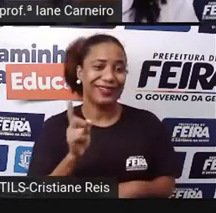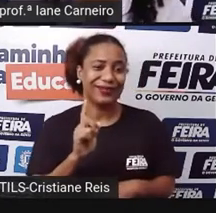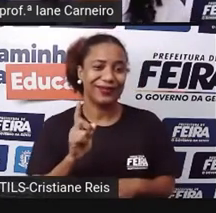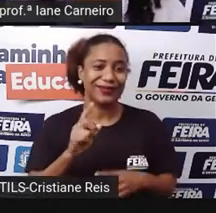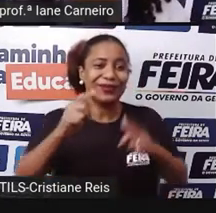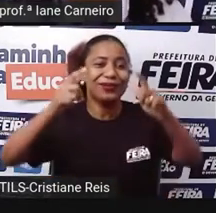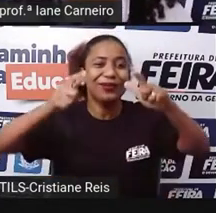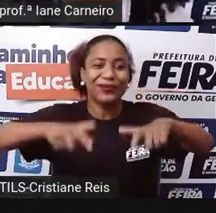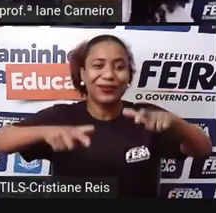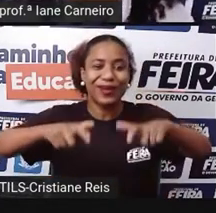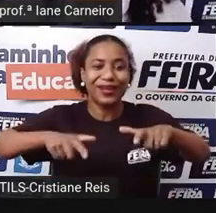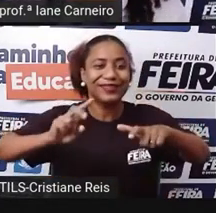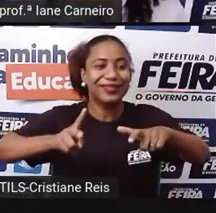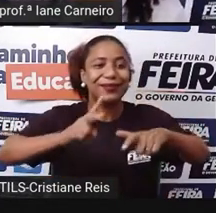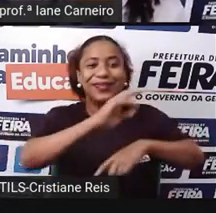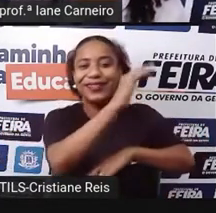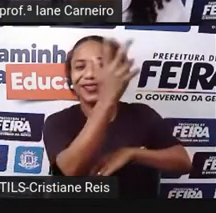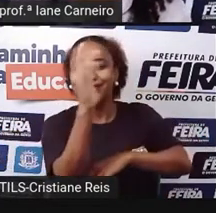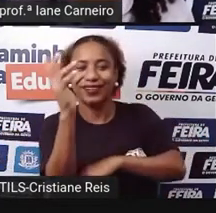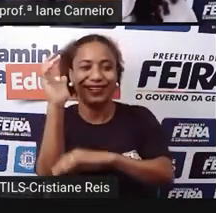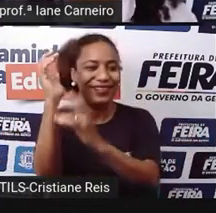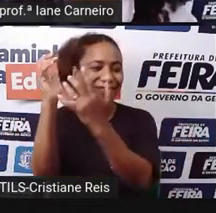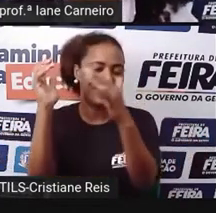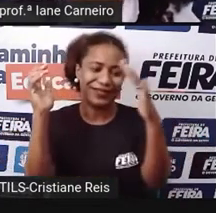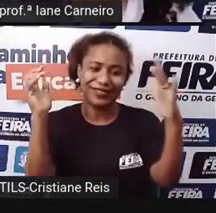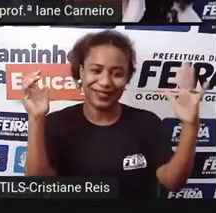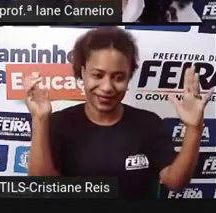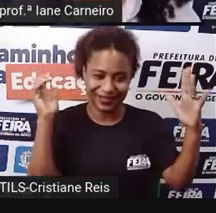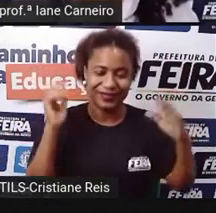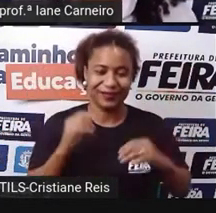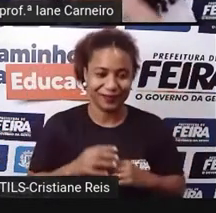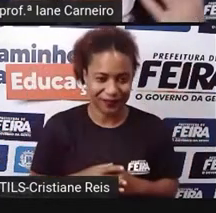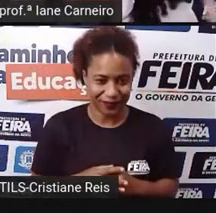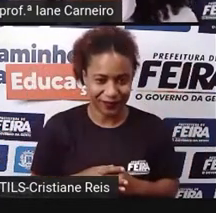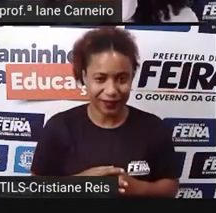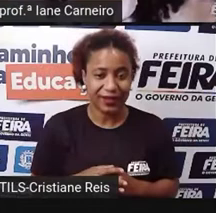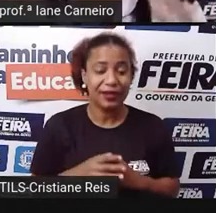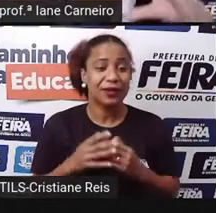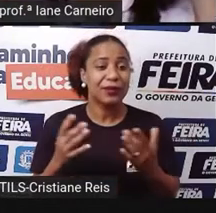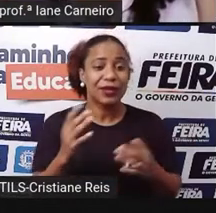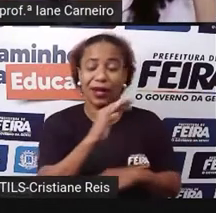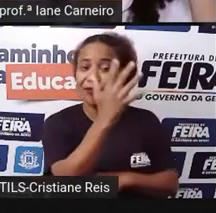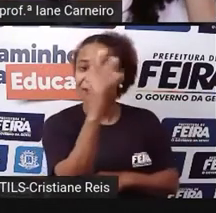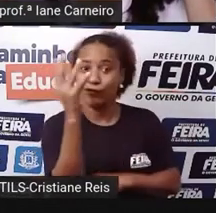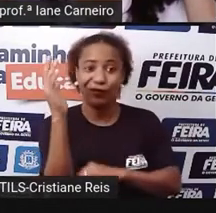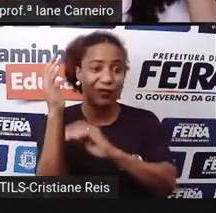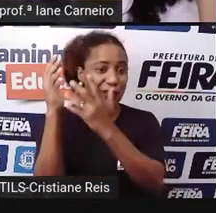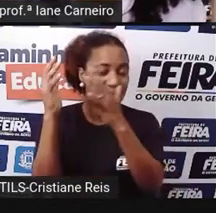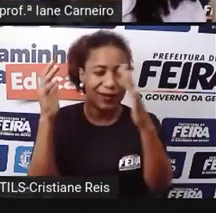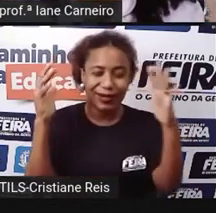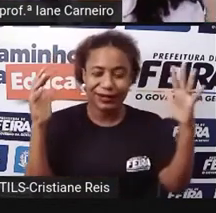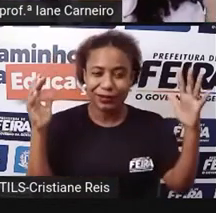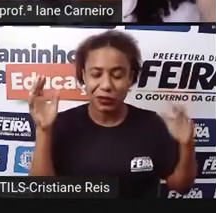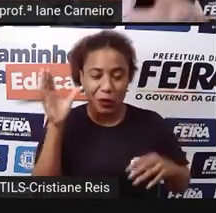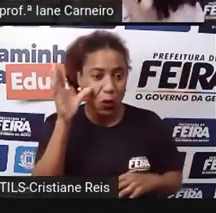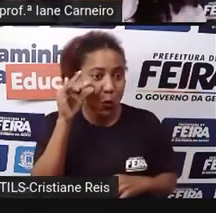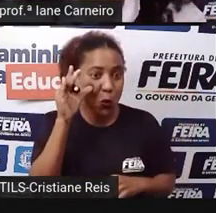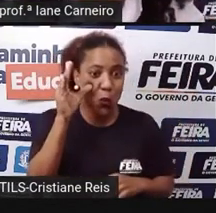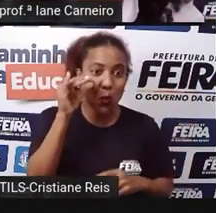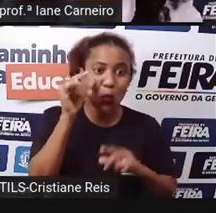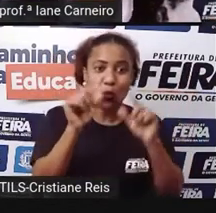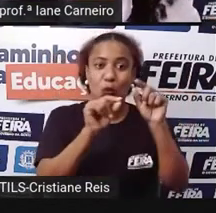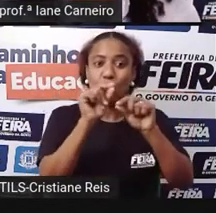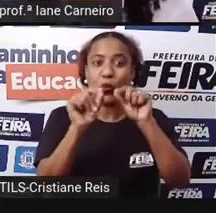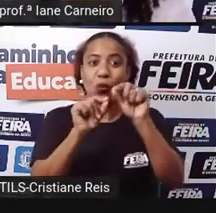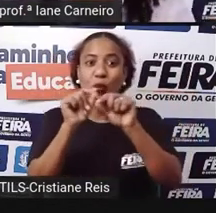de natureza. Por que será isso? Porque a floresta, ela gusta, ela toca no